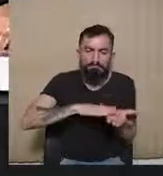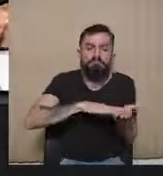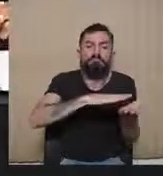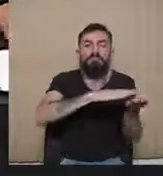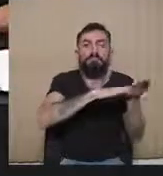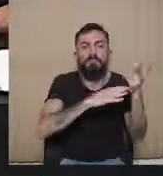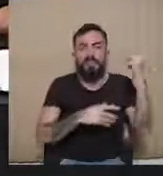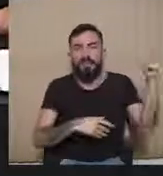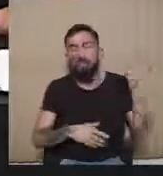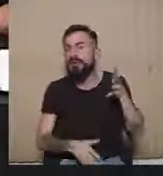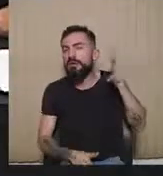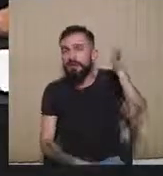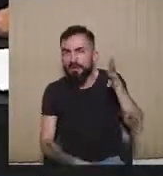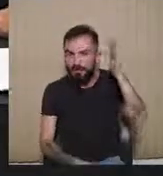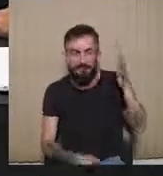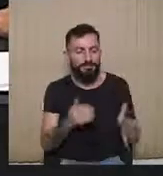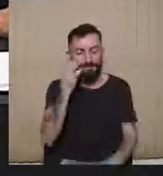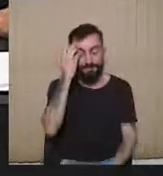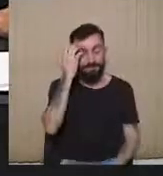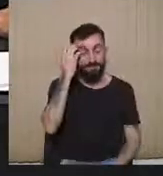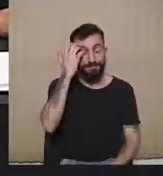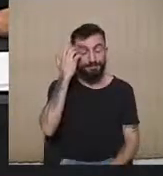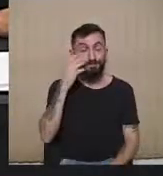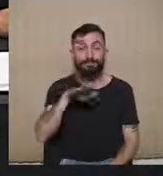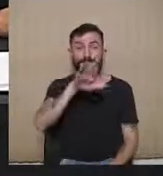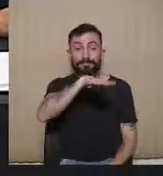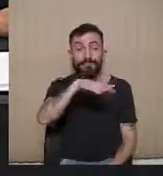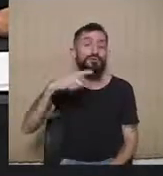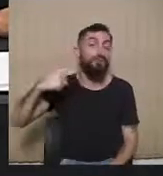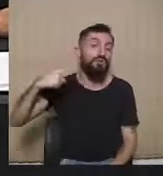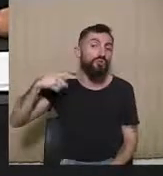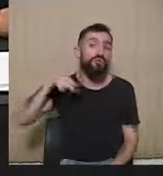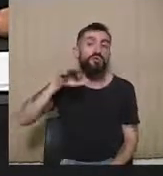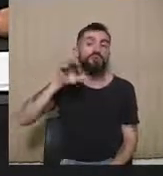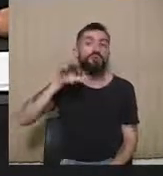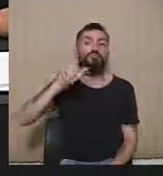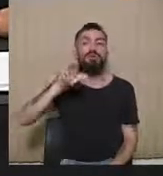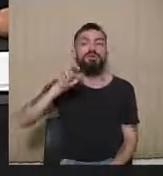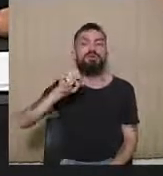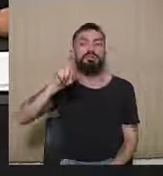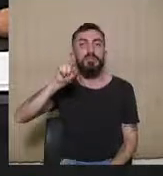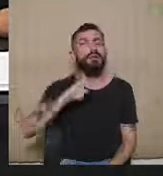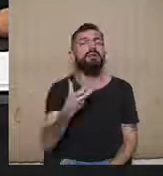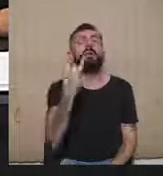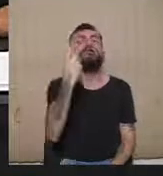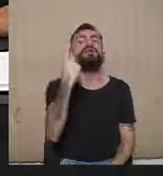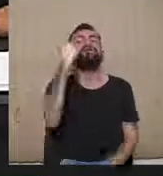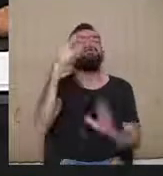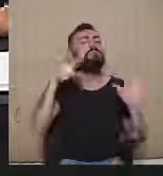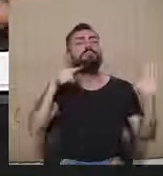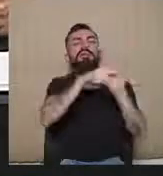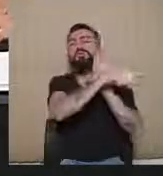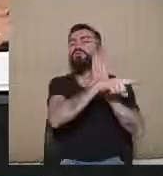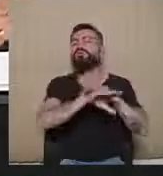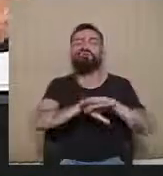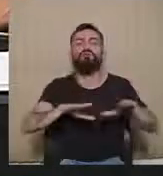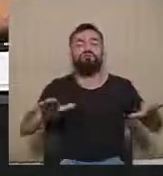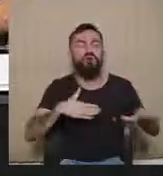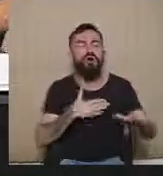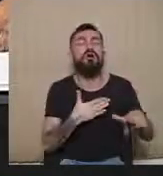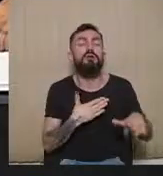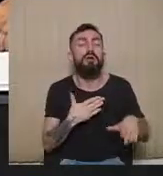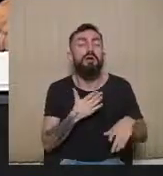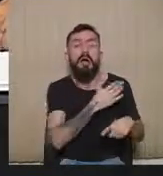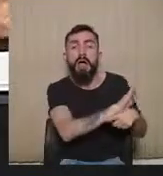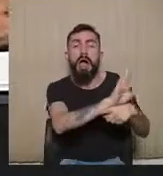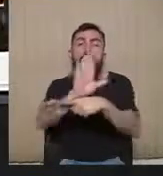exposição, doutor Marcelo. Doutor Marcelo, eu gostaria só de fazer uma pergunta para uma reflexão num ponto que me é